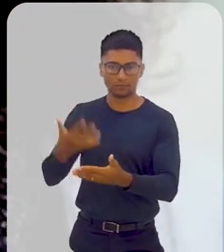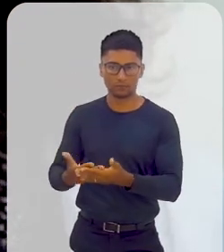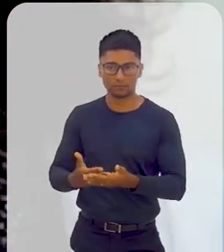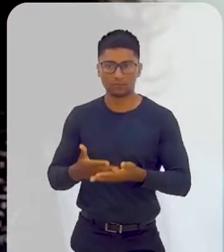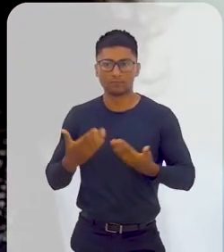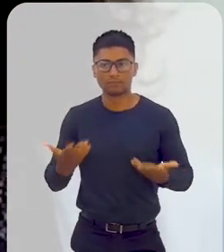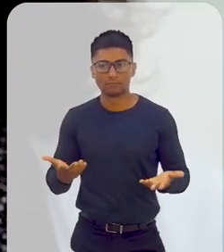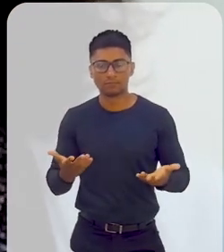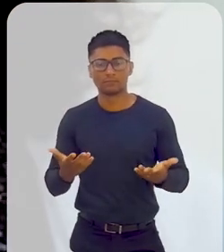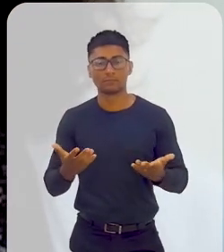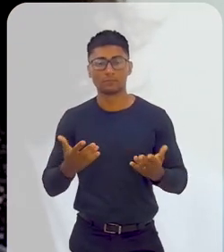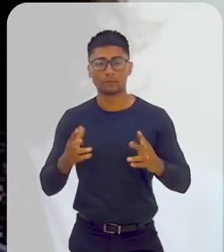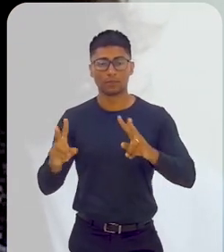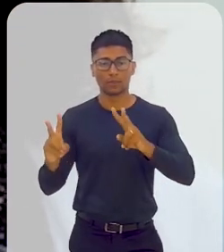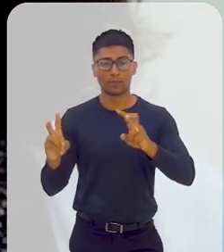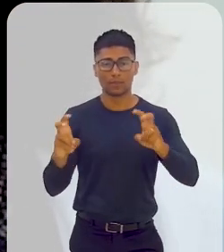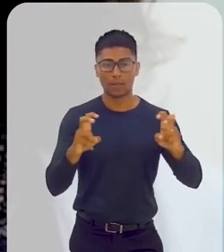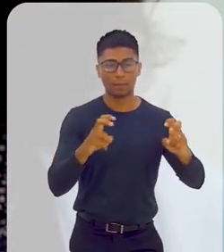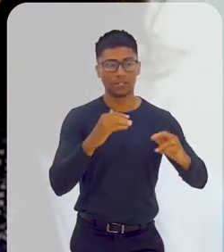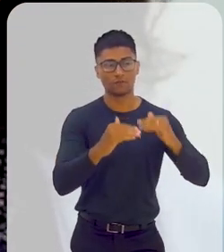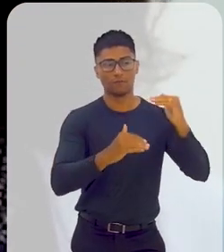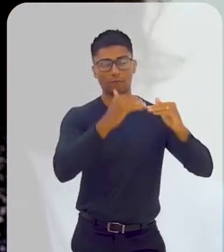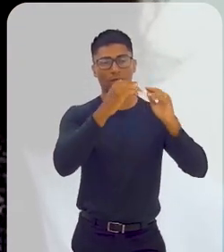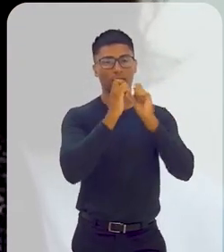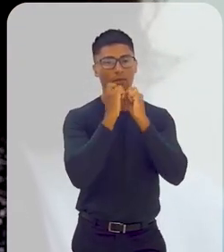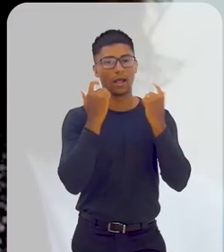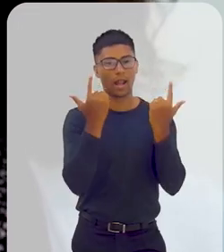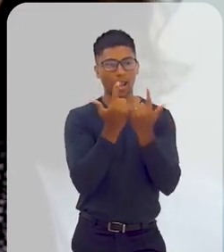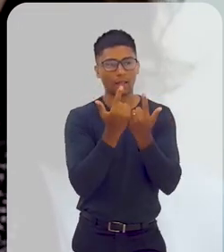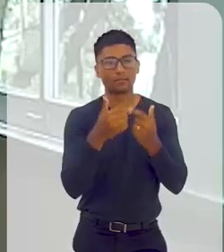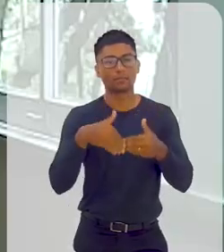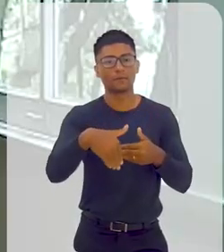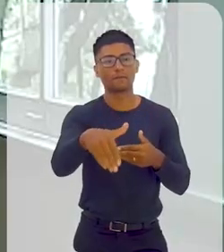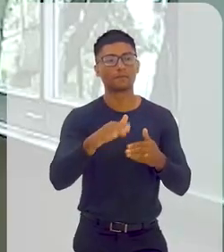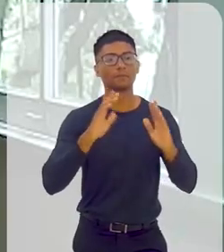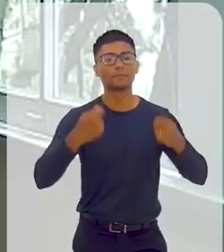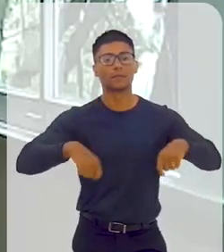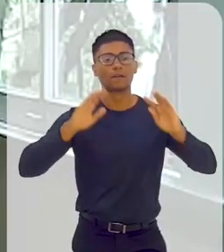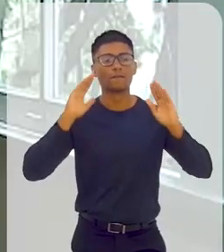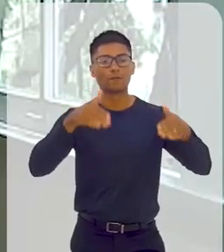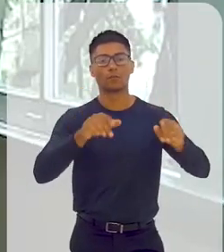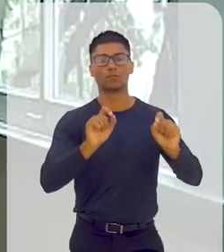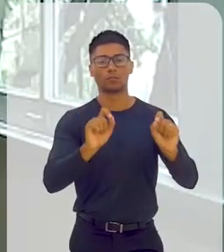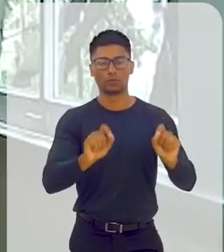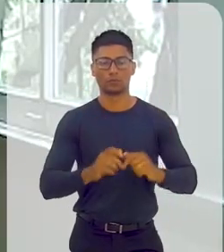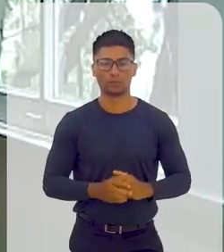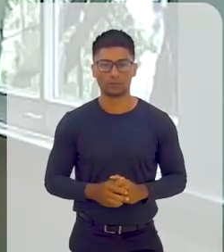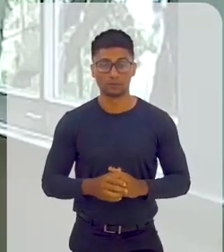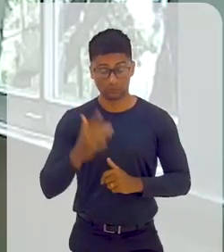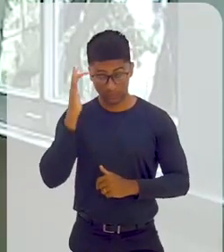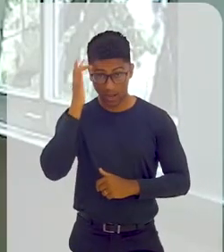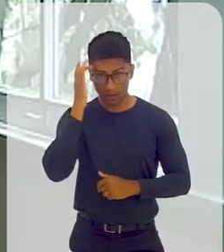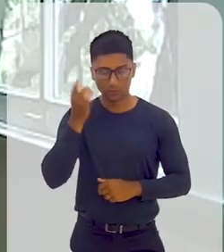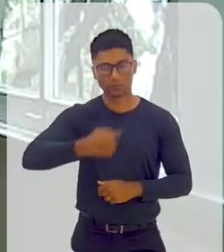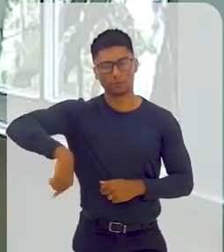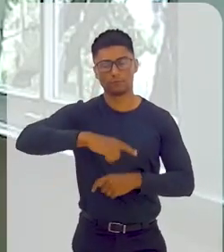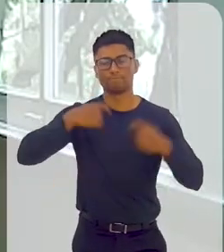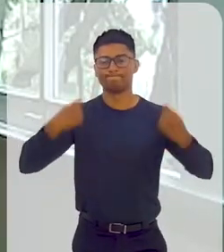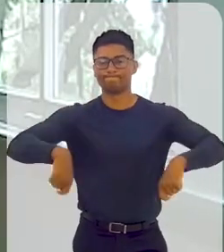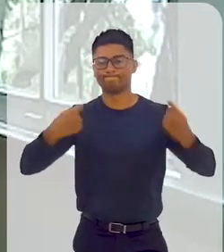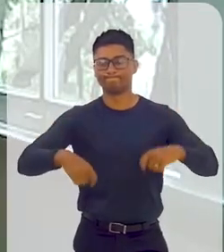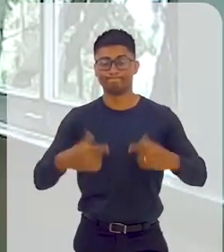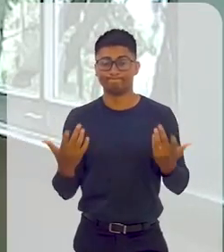agenda de desenvolvimento para o parlamento para os próximos quatro anos? Eu acho que a gente deve continuar com esse plano estratégico de